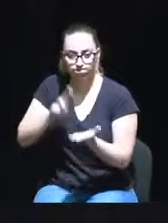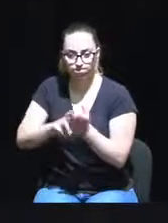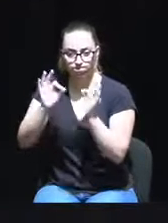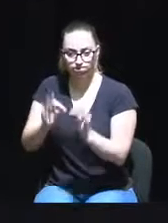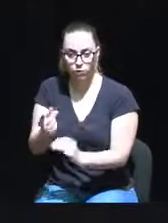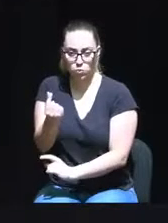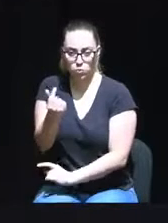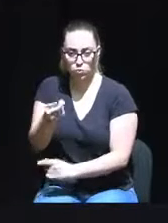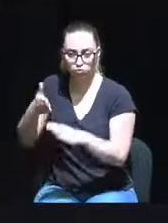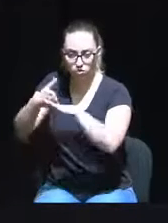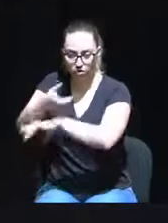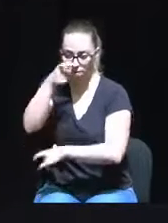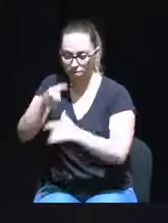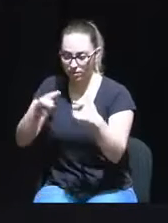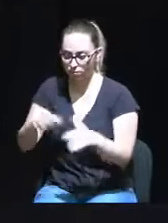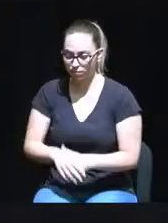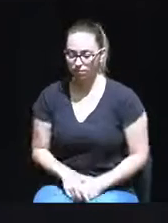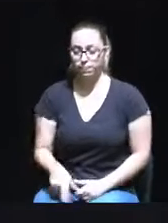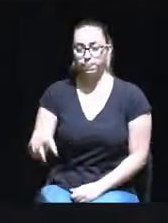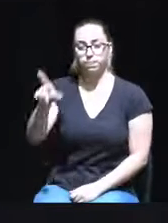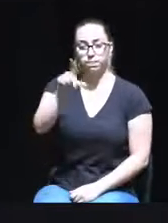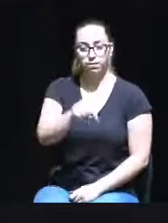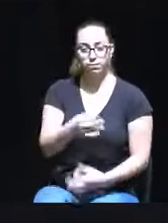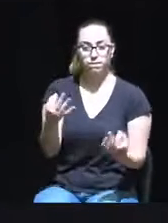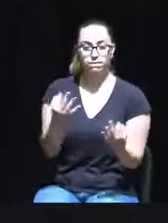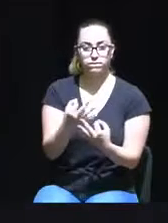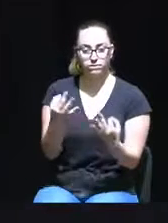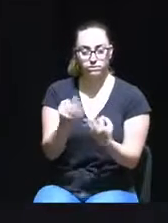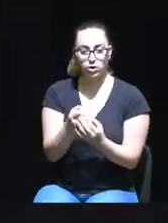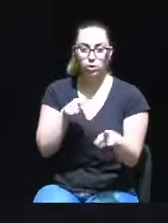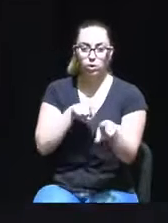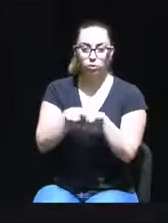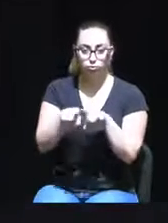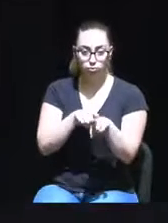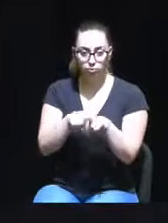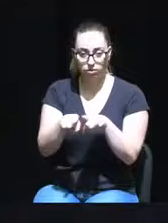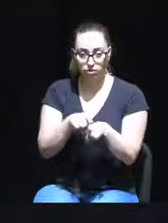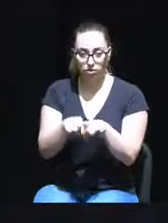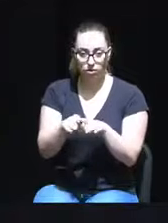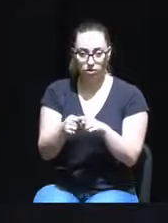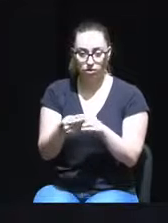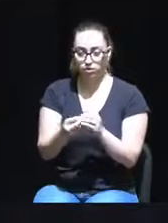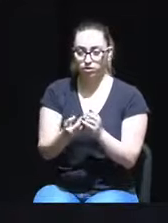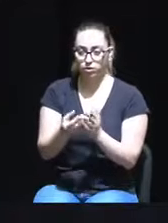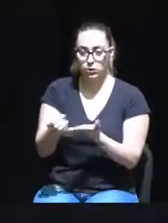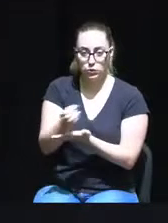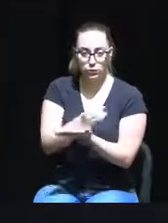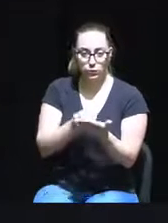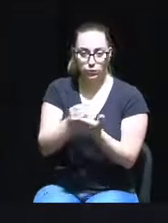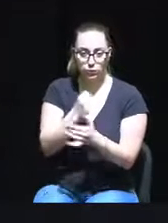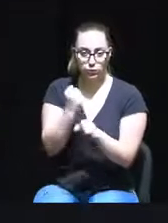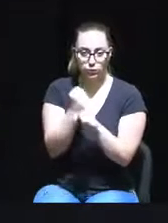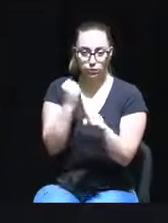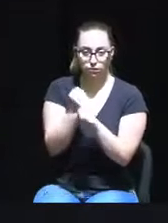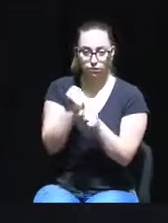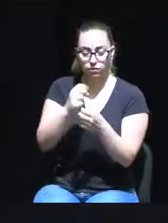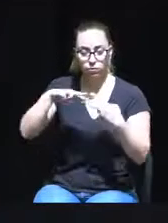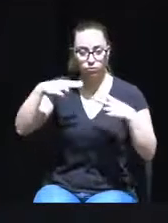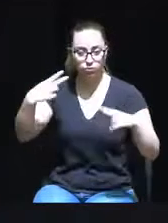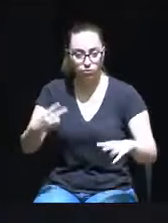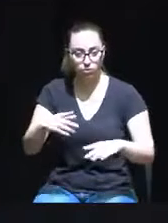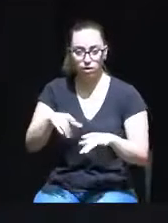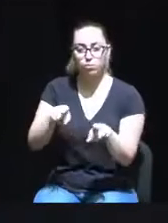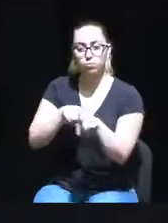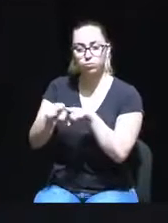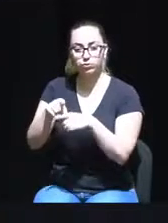acessíveis. Já para não falar que foi prosseguida uma política de esvaziamento das valências dos serviços municipais, a par de